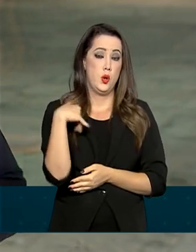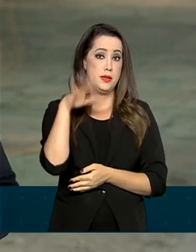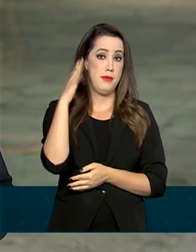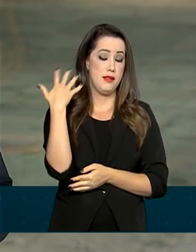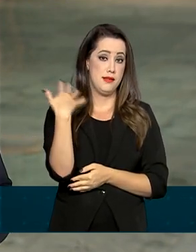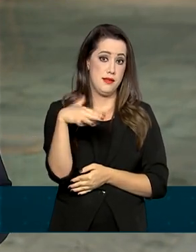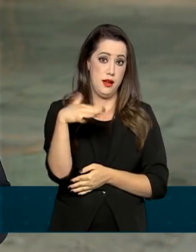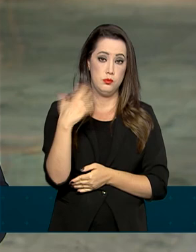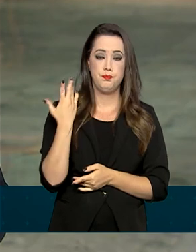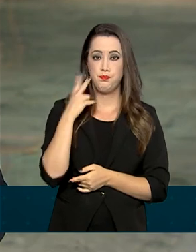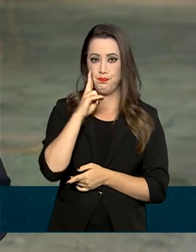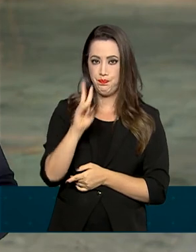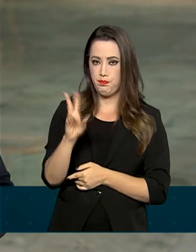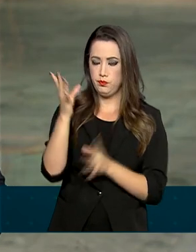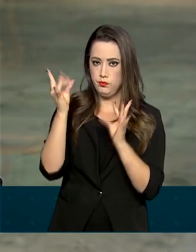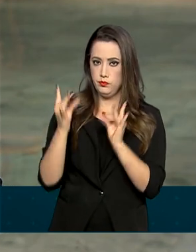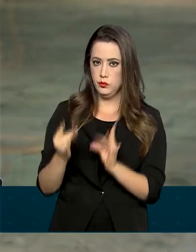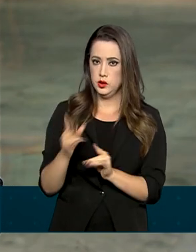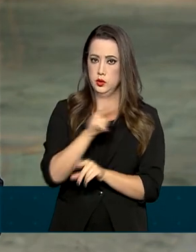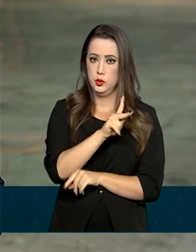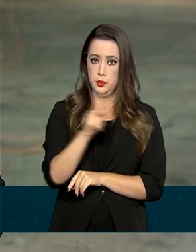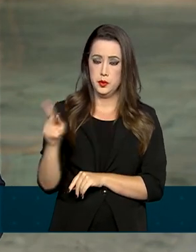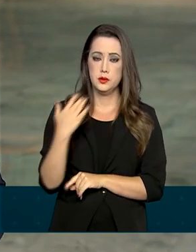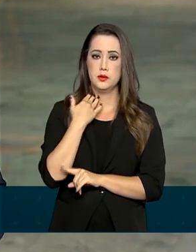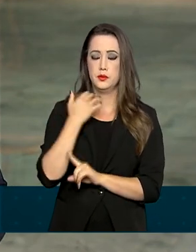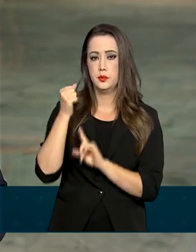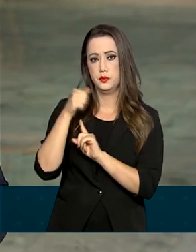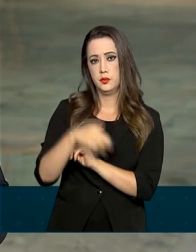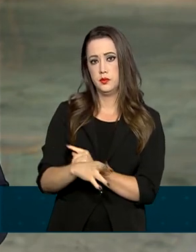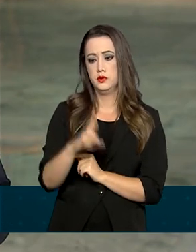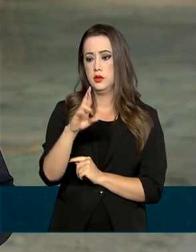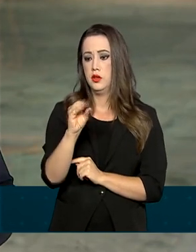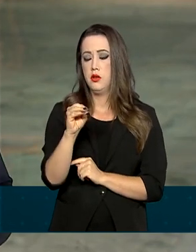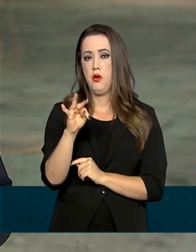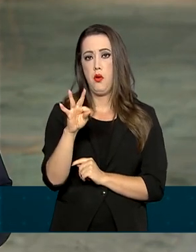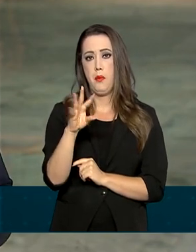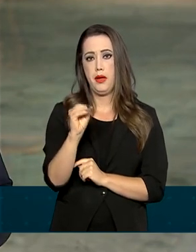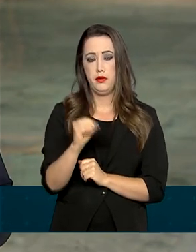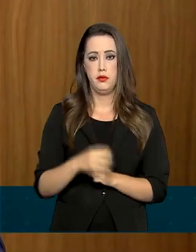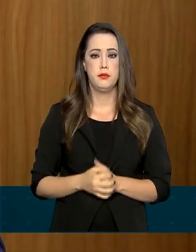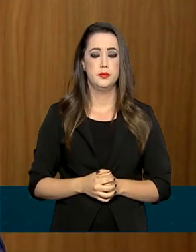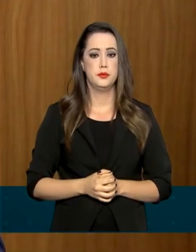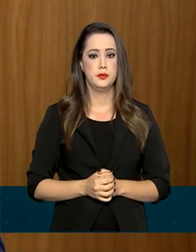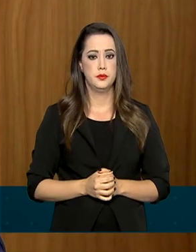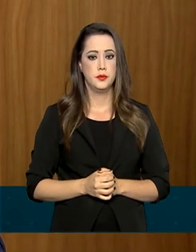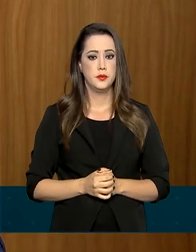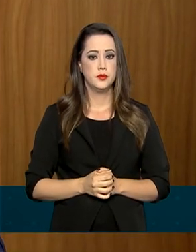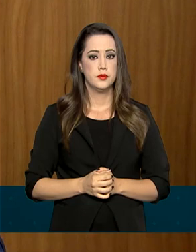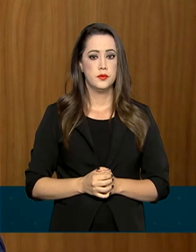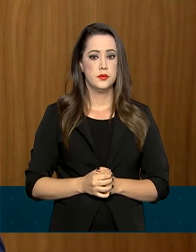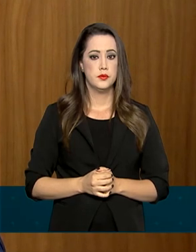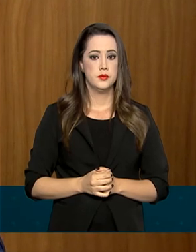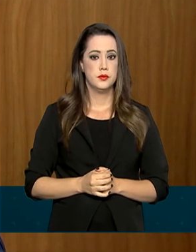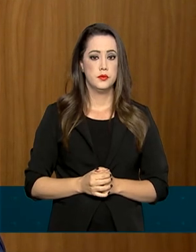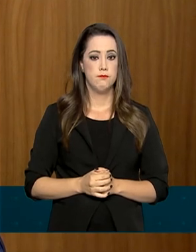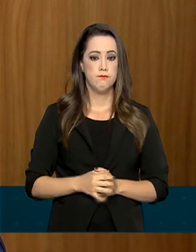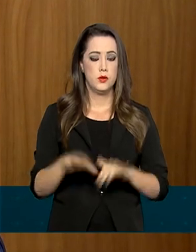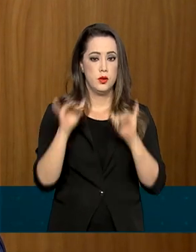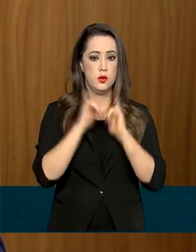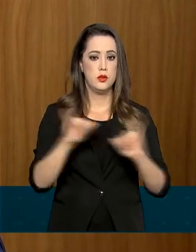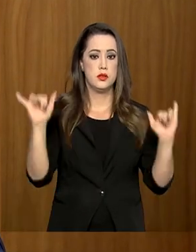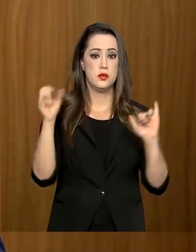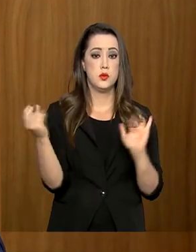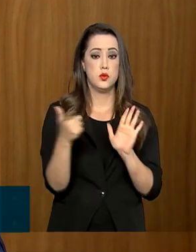altos. Vamos ver no comentário do presidente do Banco Central, Roberto Campos Neto. O lançamento da nova